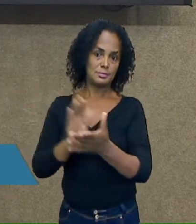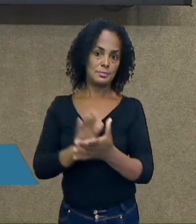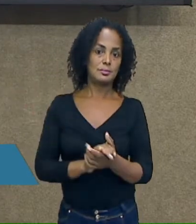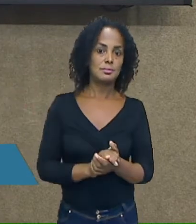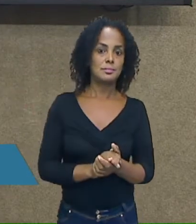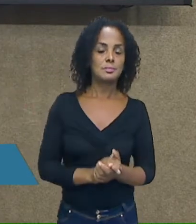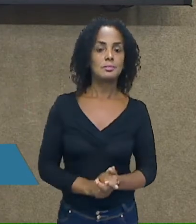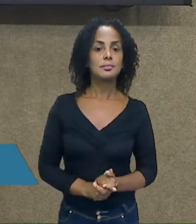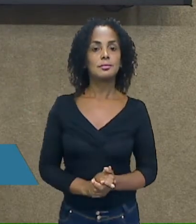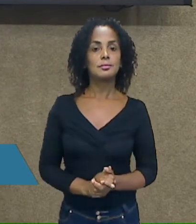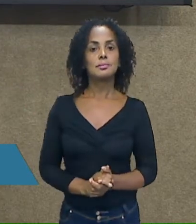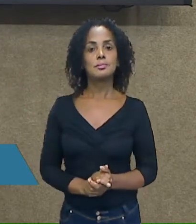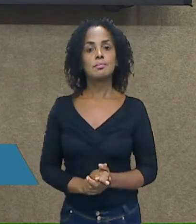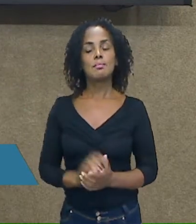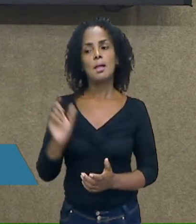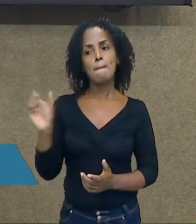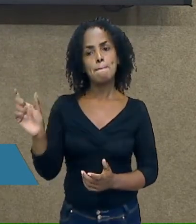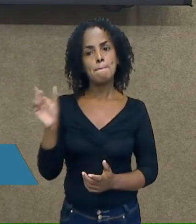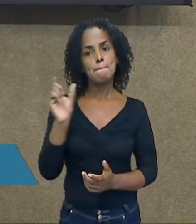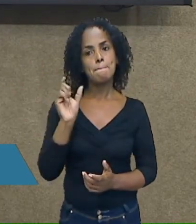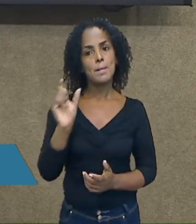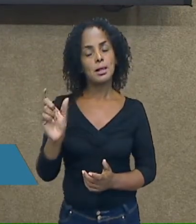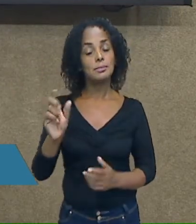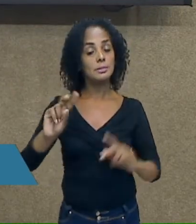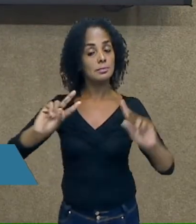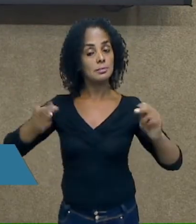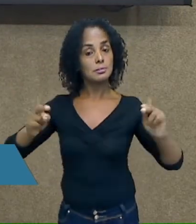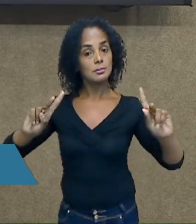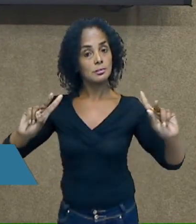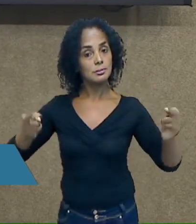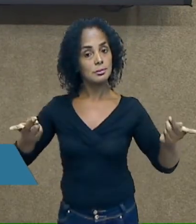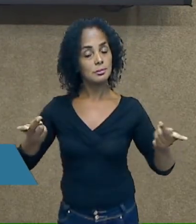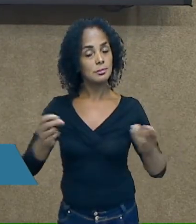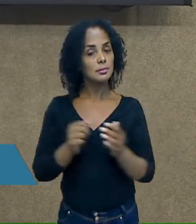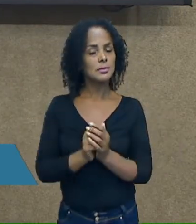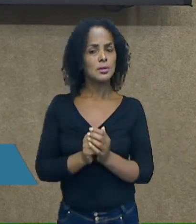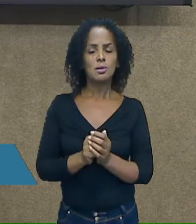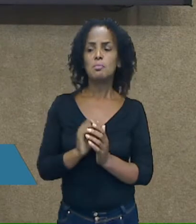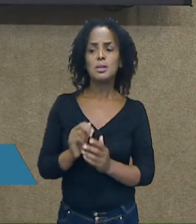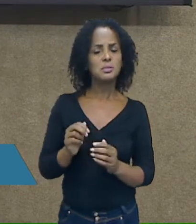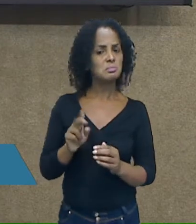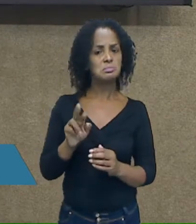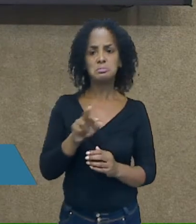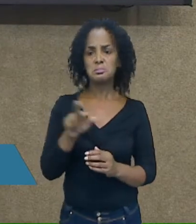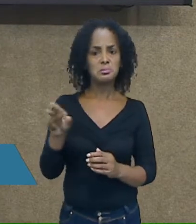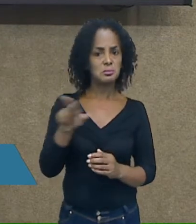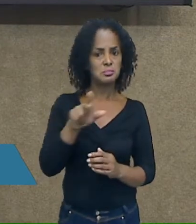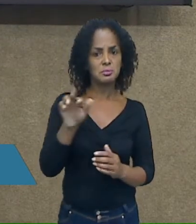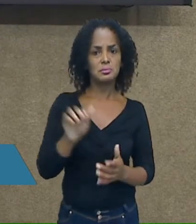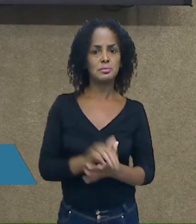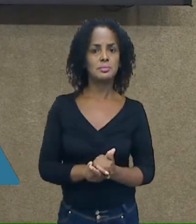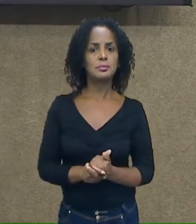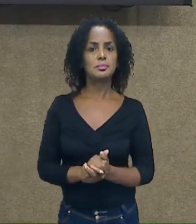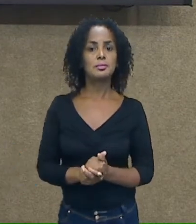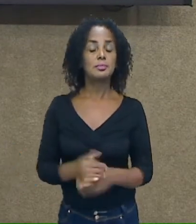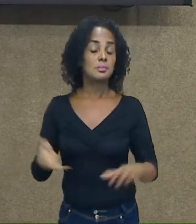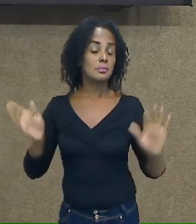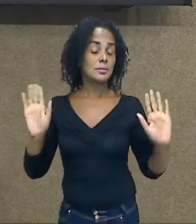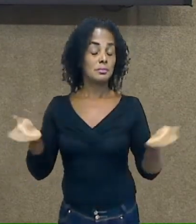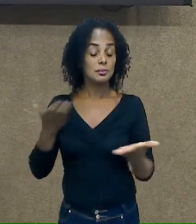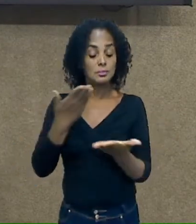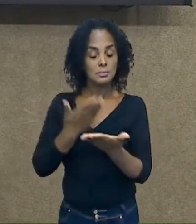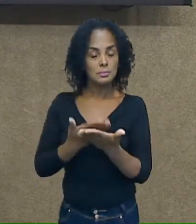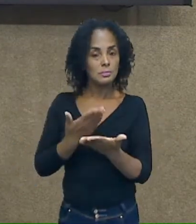sinônimo. Há palavras diferentes com o mesmo sentido. Agora nós vamos